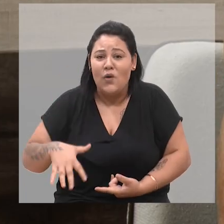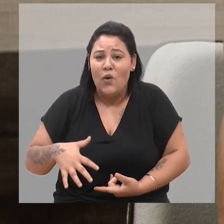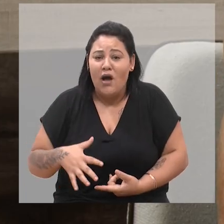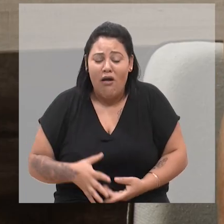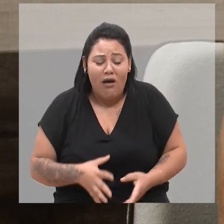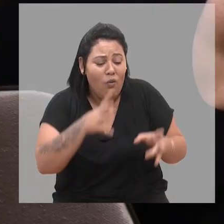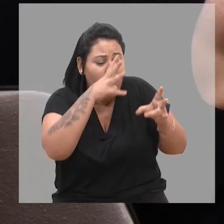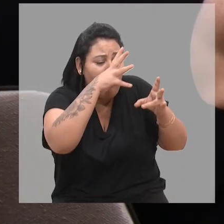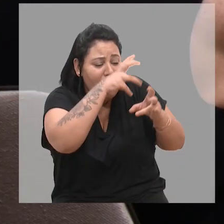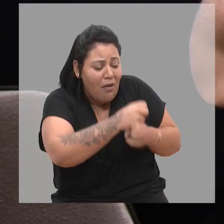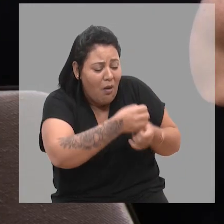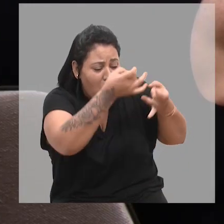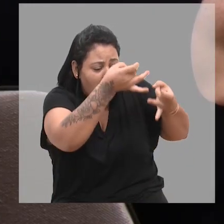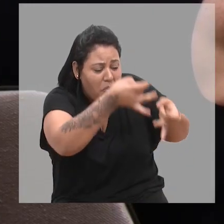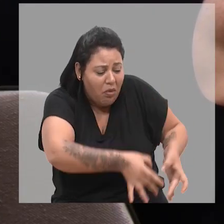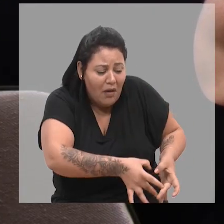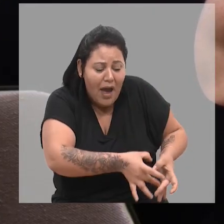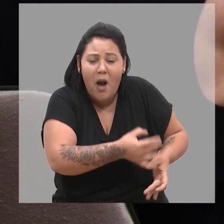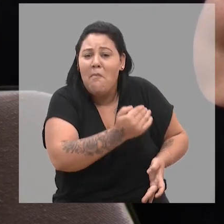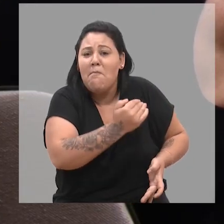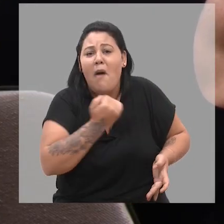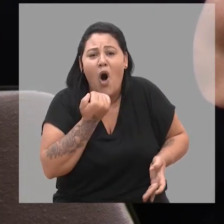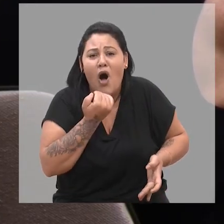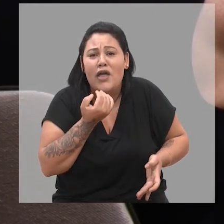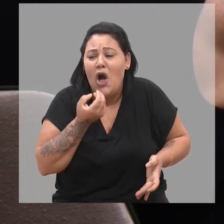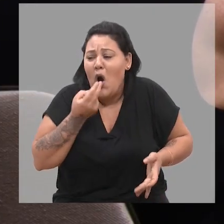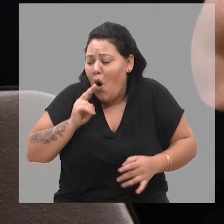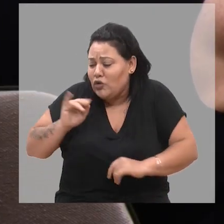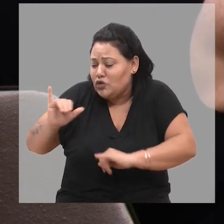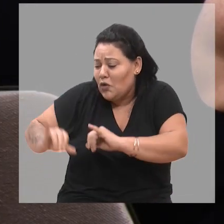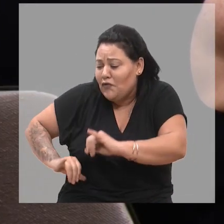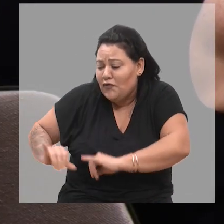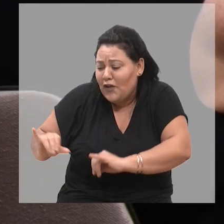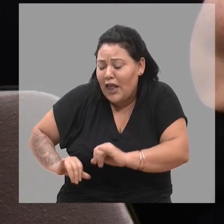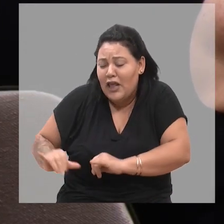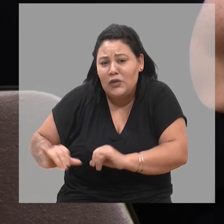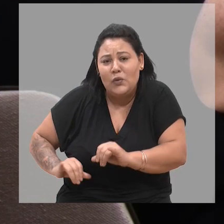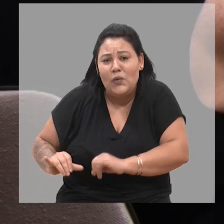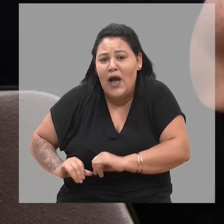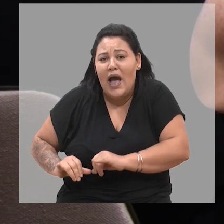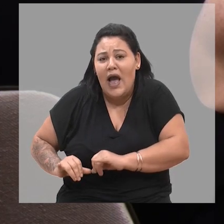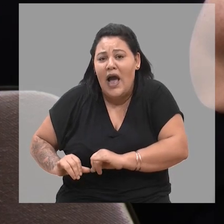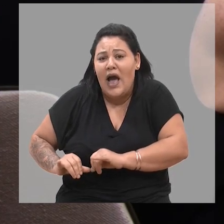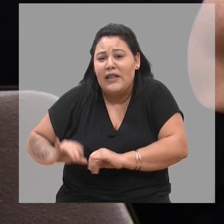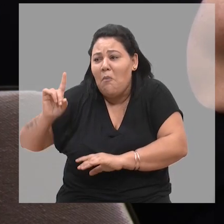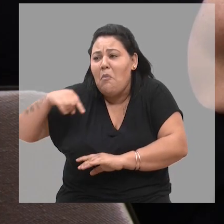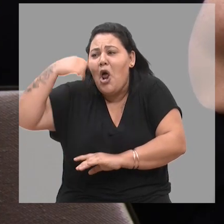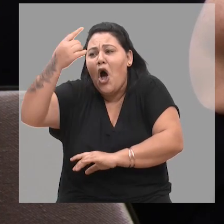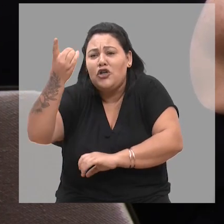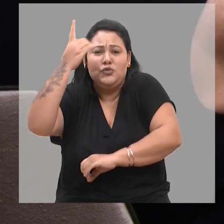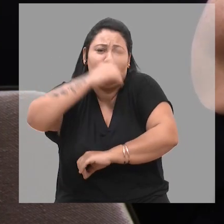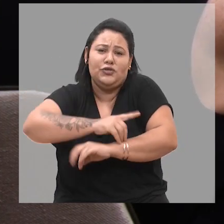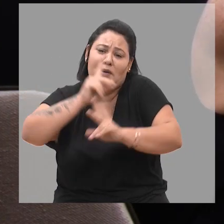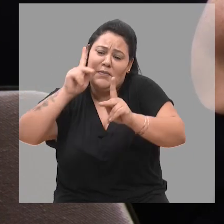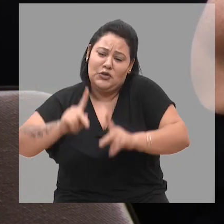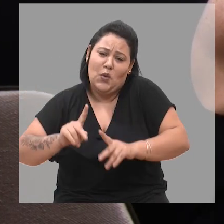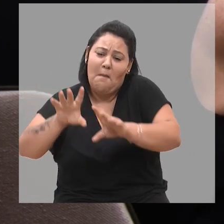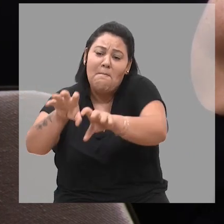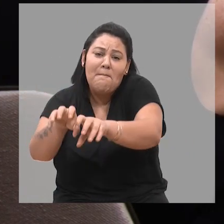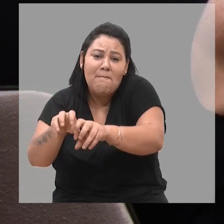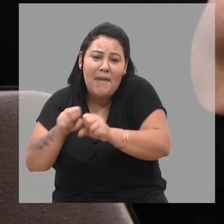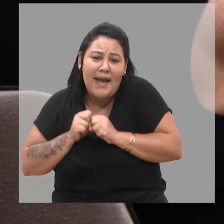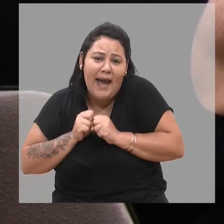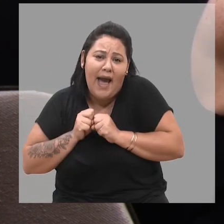mal ali, ou ele fica sofrendo até que tenha alguém no dia seguinte que vá recolher. Então, isso aí,